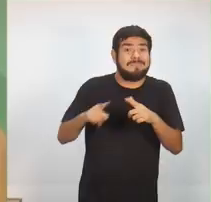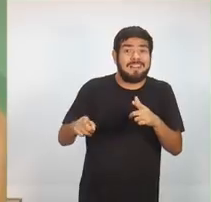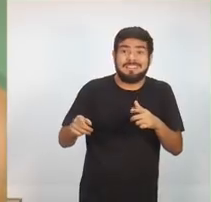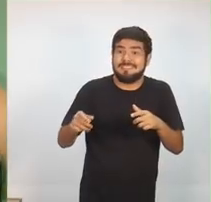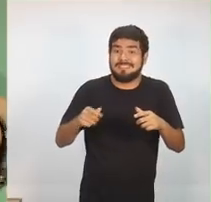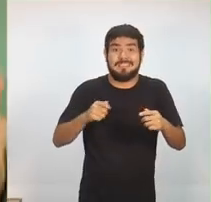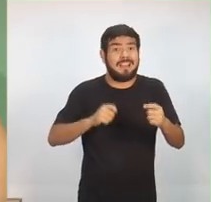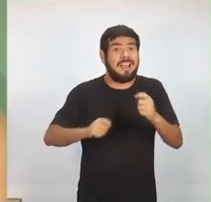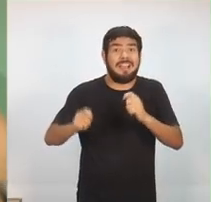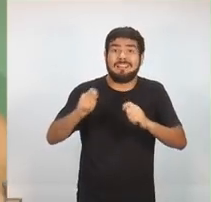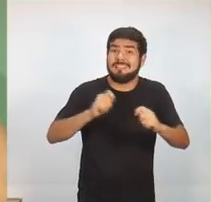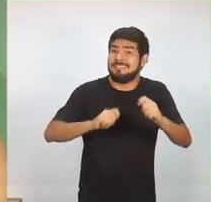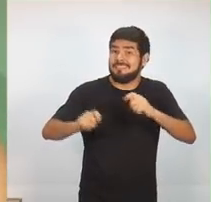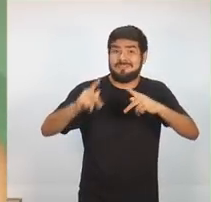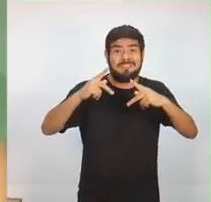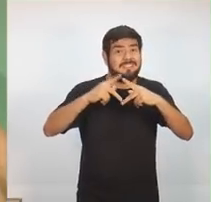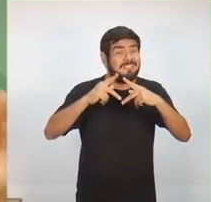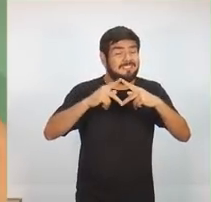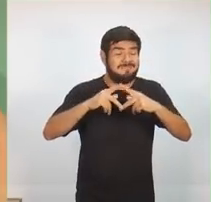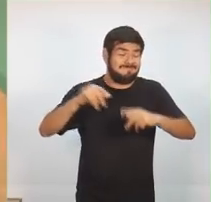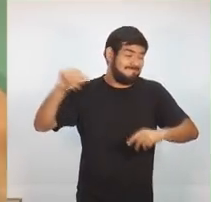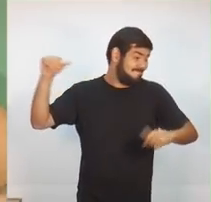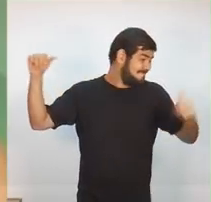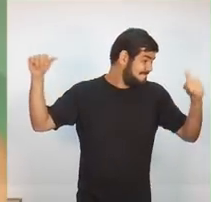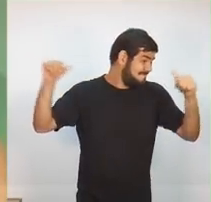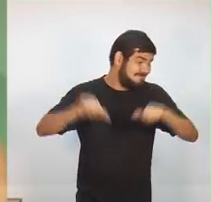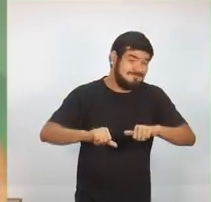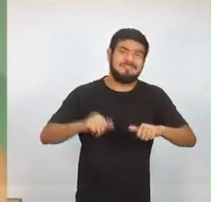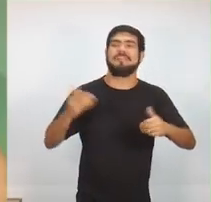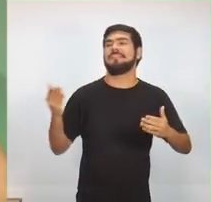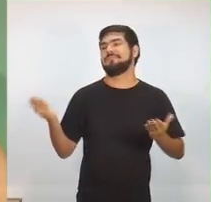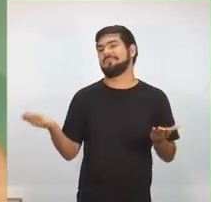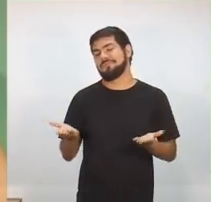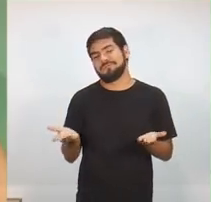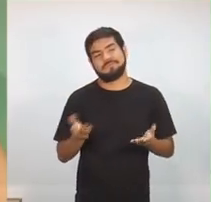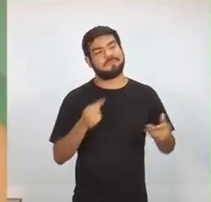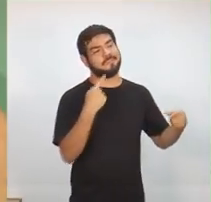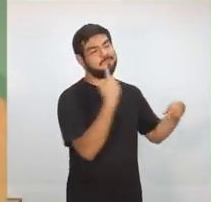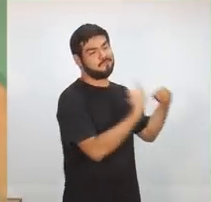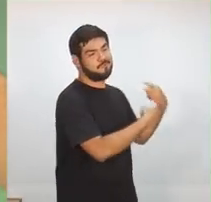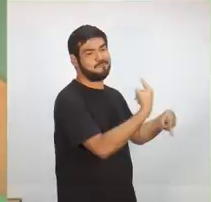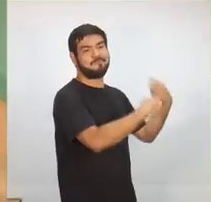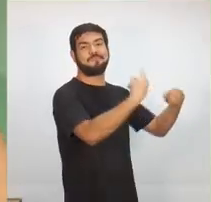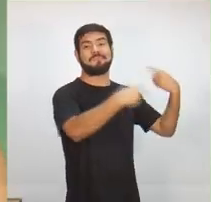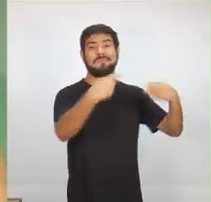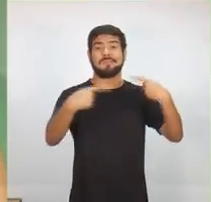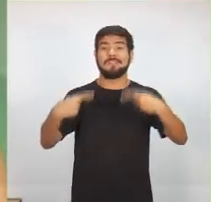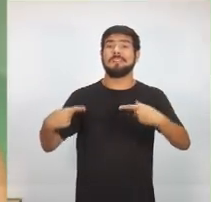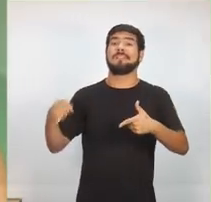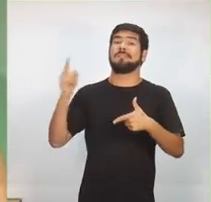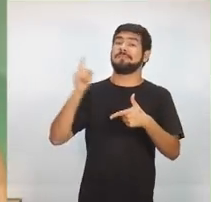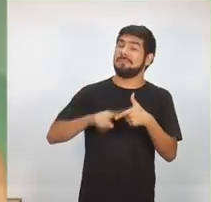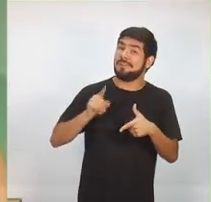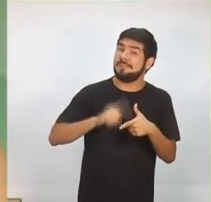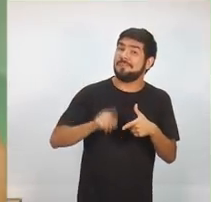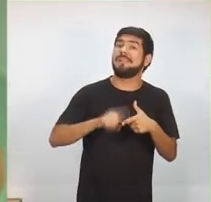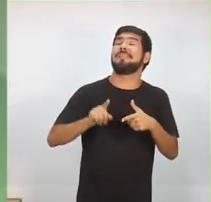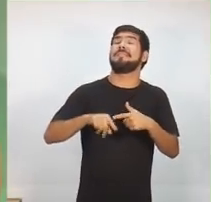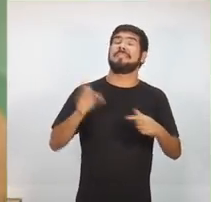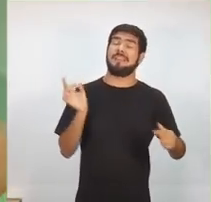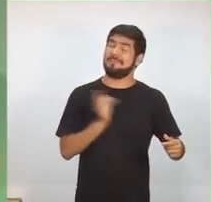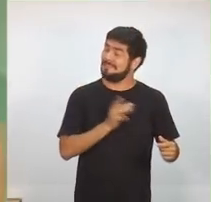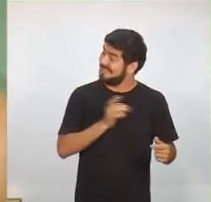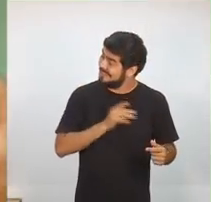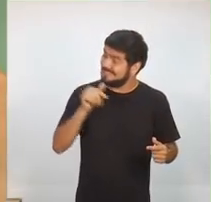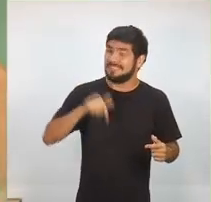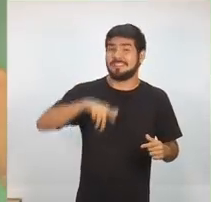nós estamos aqui discutindo um tema de alta relevância, um tema que causa espécie em toda a população amazonense e